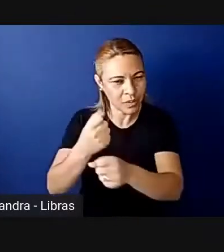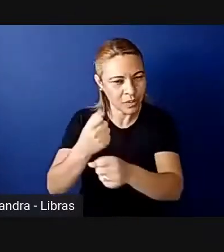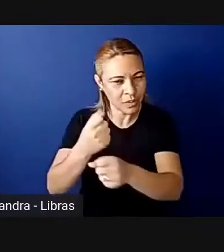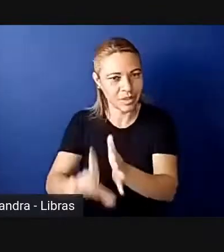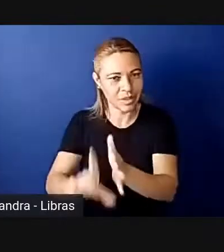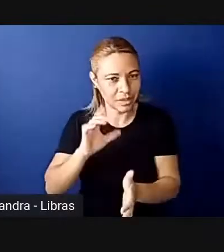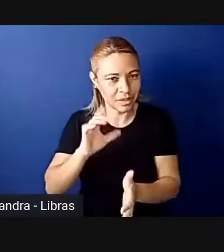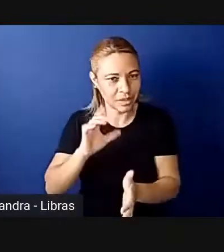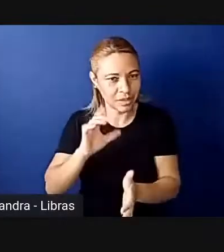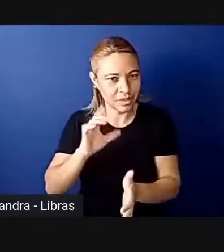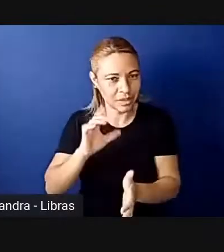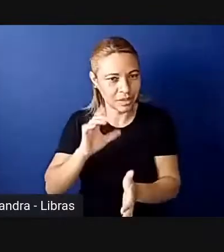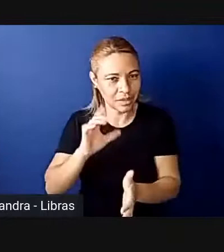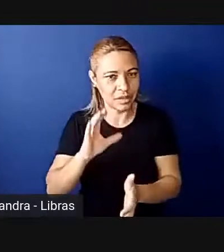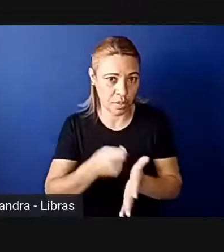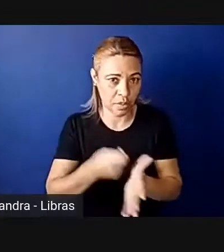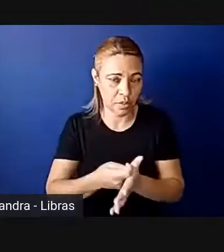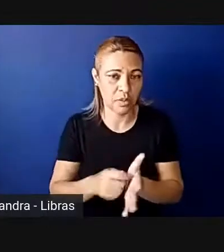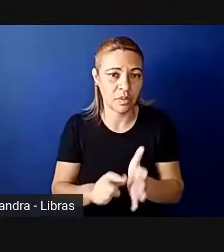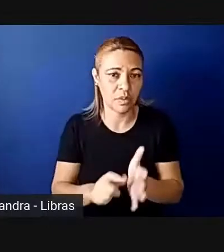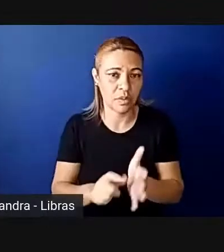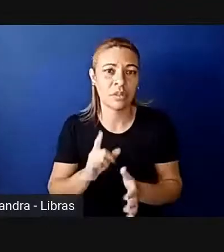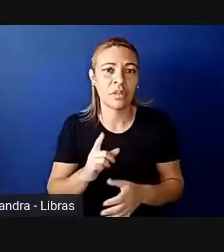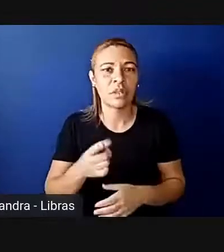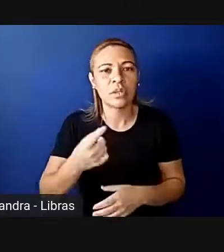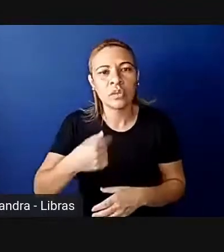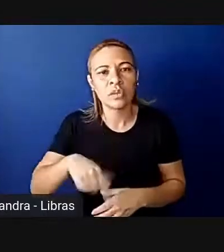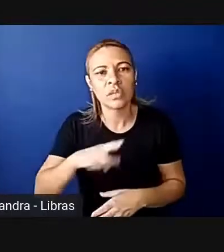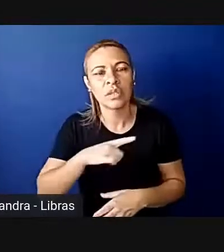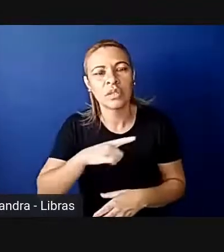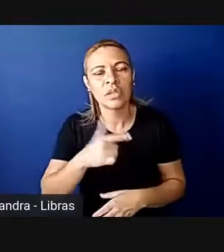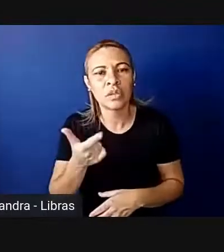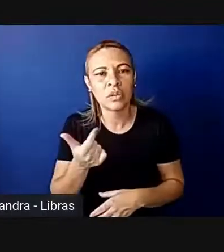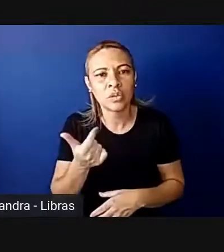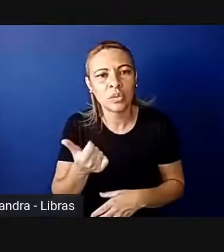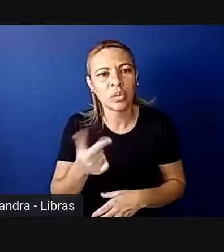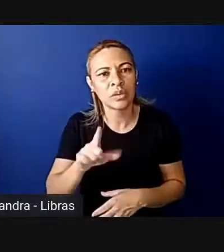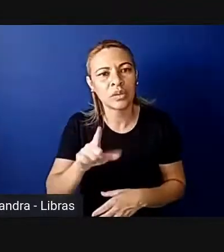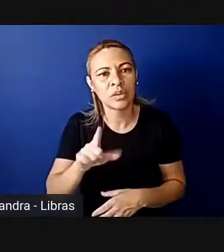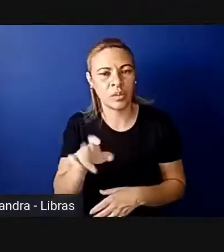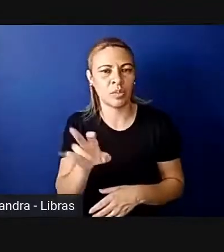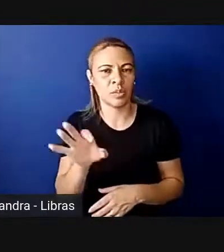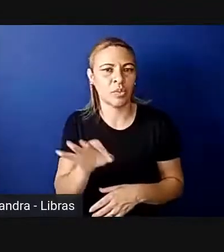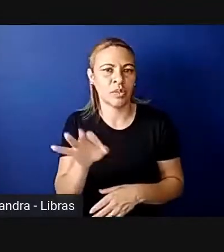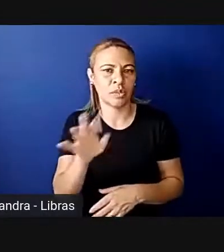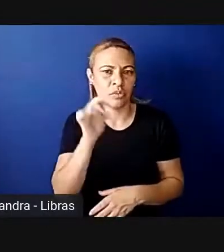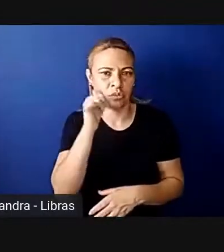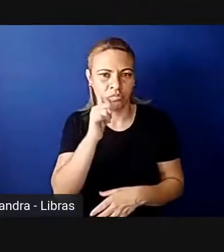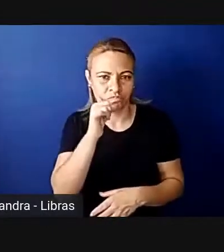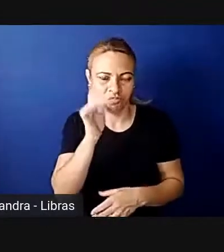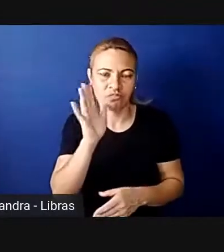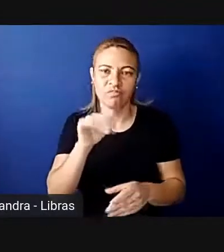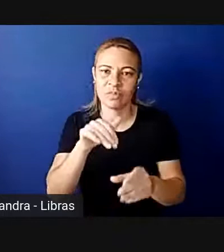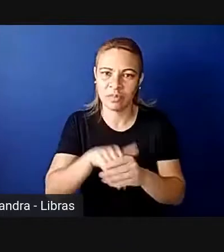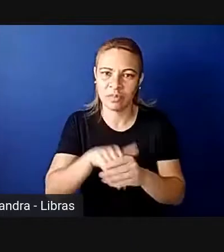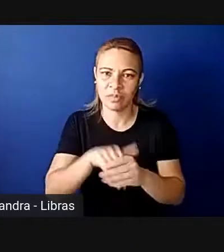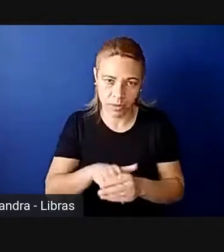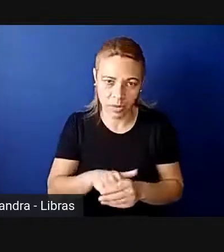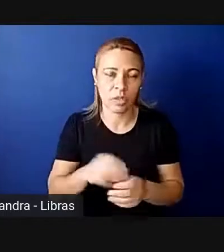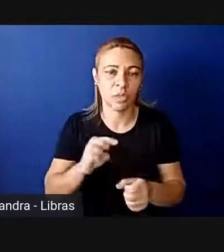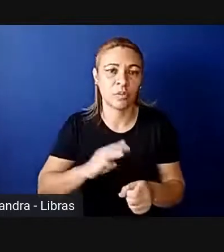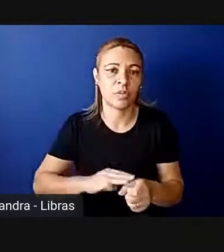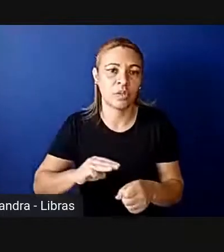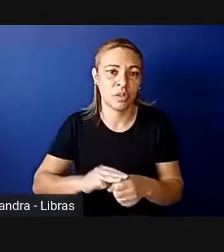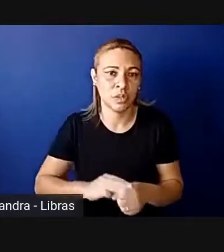consideradas obrigatórias, a gente tinha 12,5% de mulheres eleitas nas assembleias municipais. Em